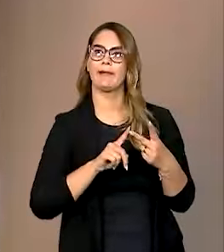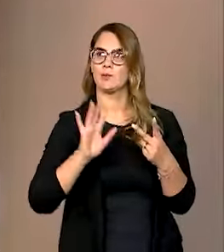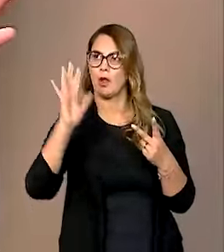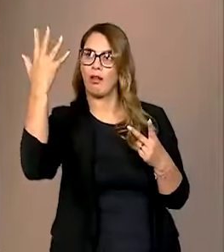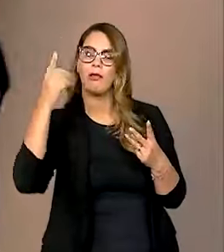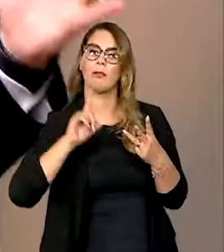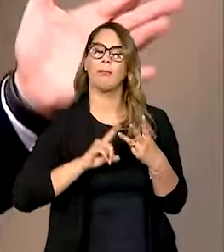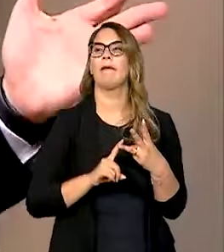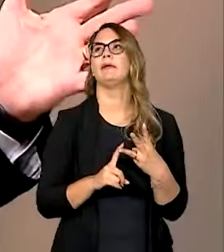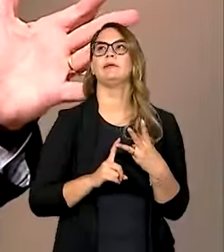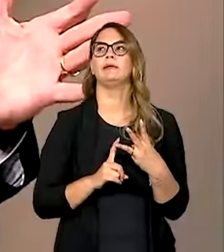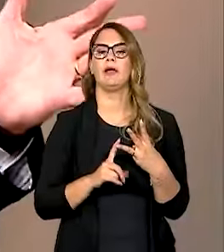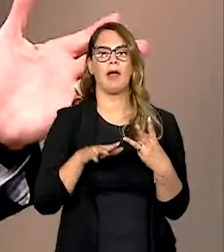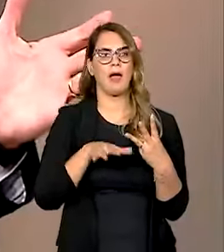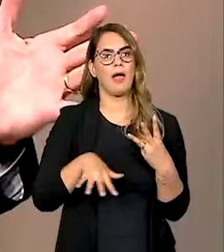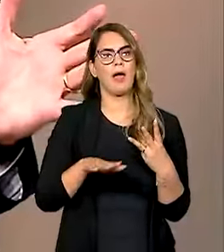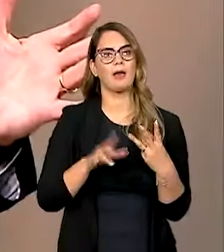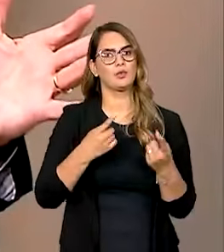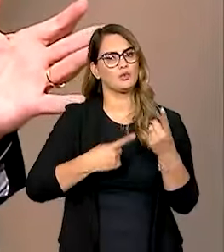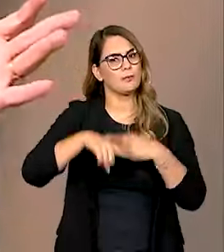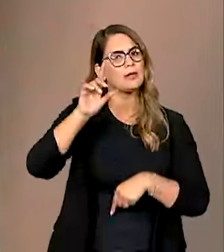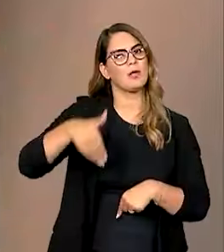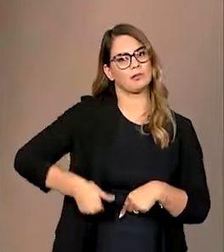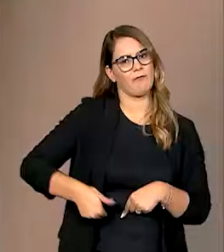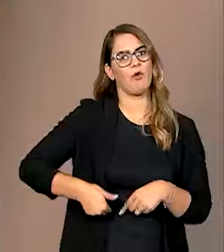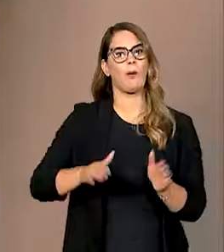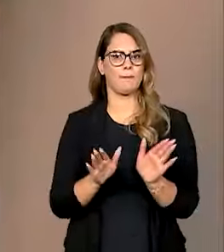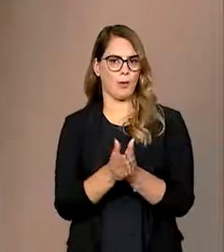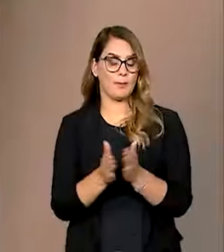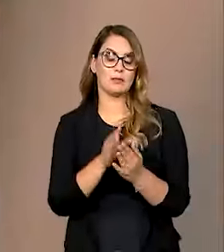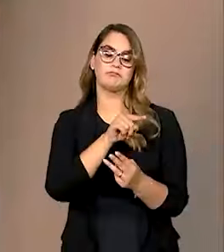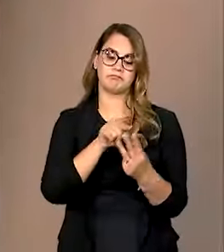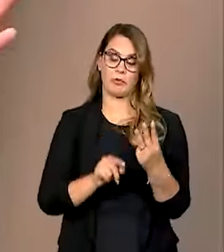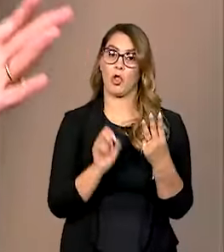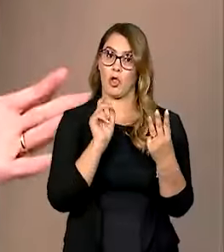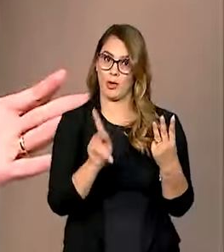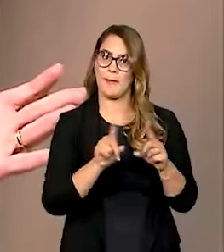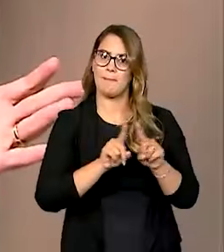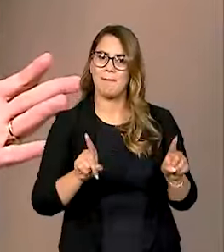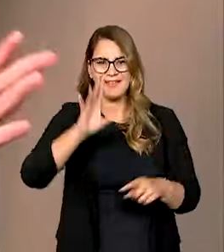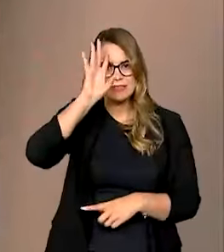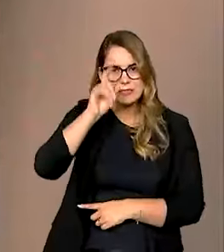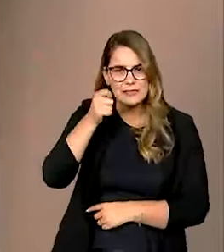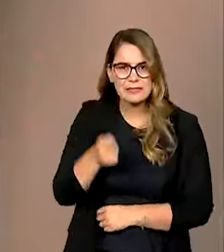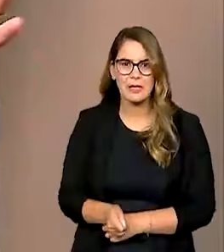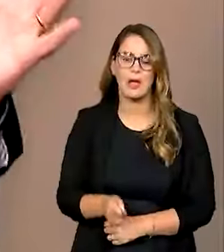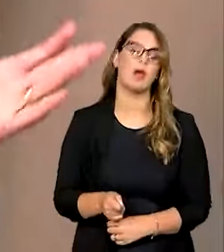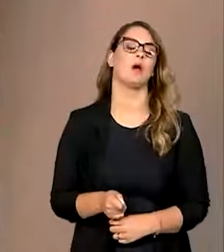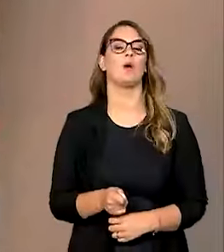do clima e a questão da superação da fome e da pobreza. Mas, para tomar decisões que são